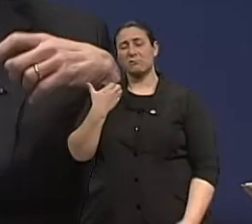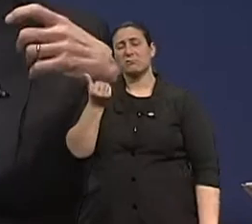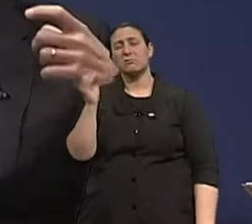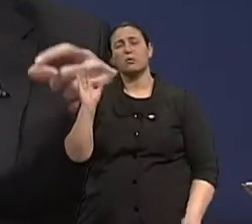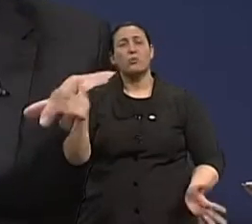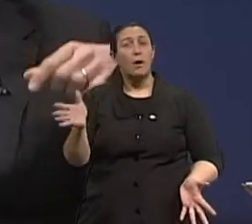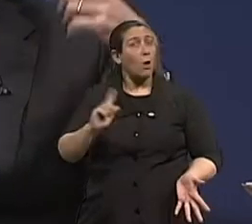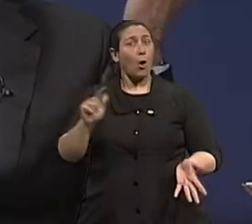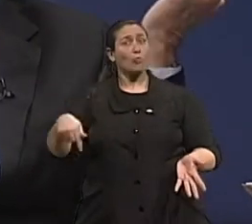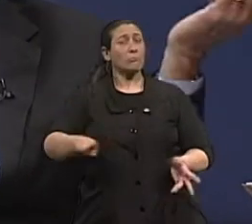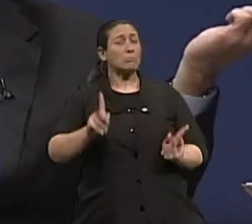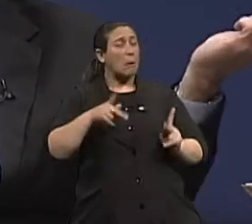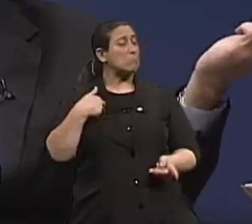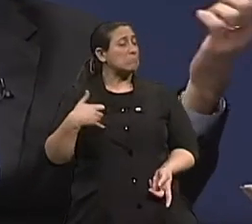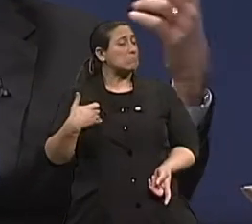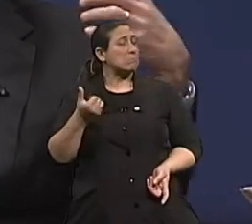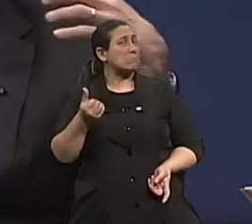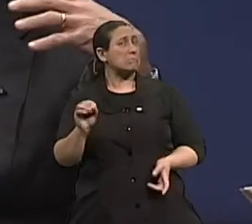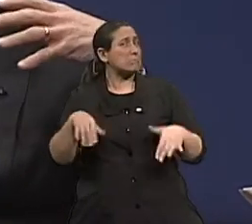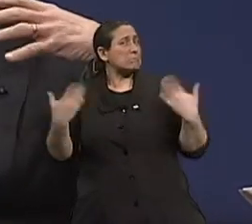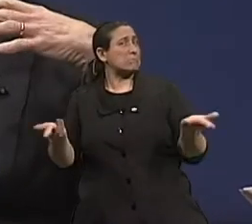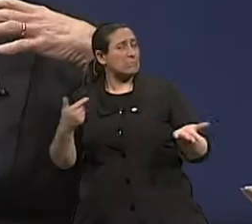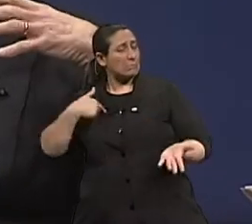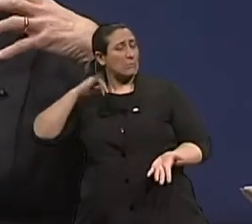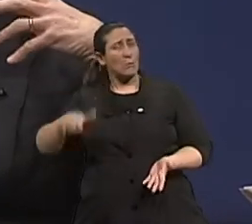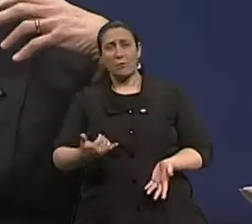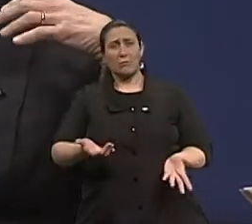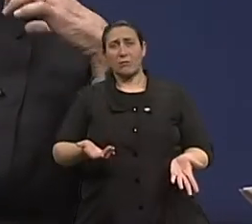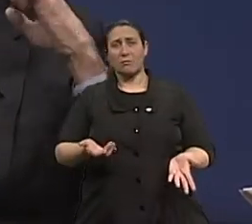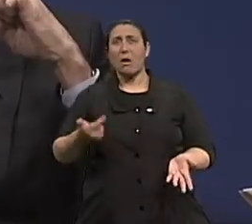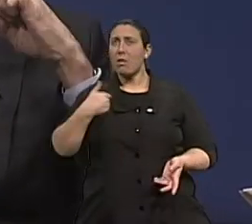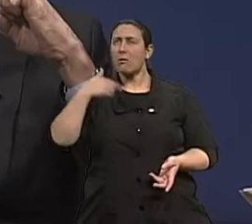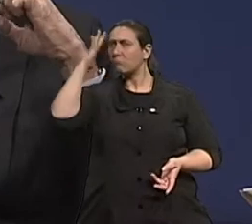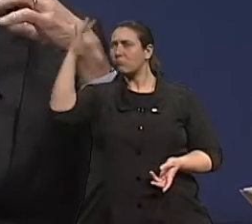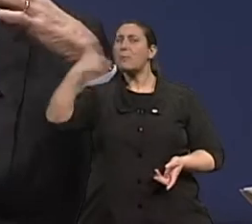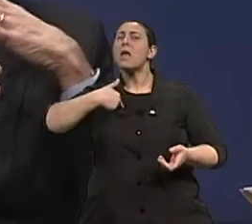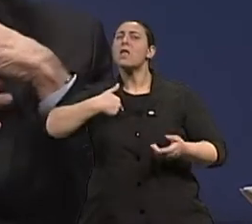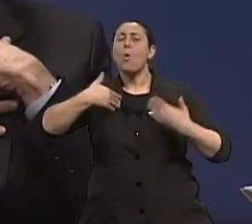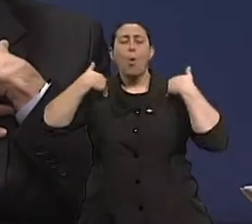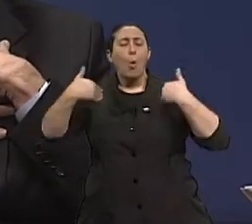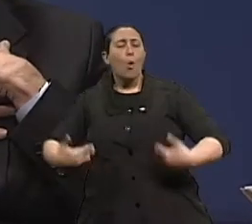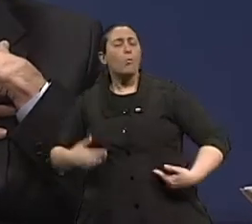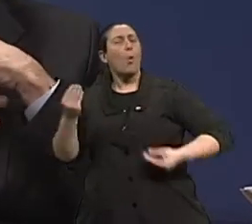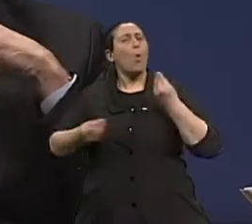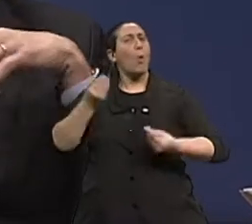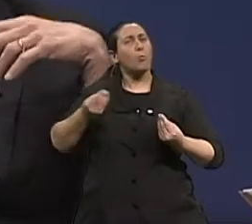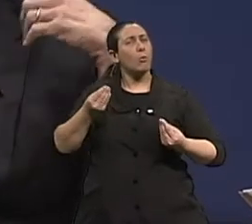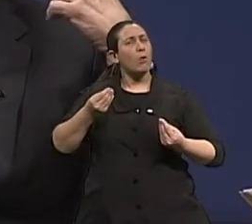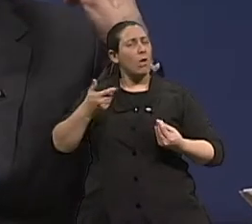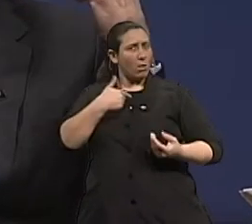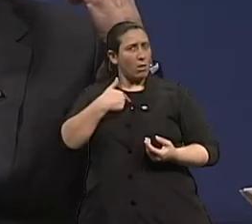porque estão pautando por outras idades. Então, assim, como é que eu estou com 60 do ponto de vista biológico, do ponto de vista físico?